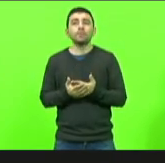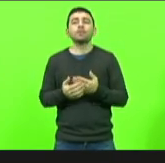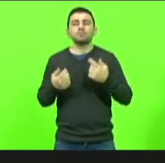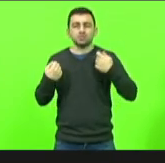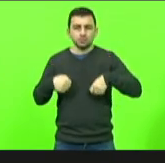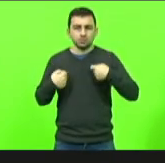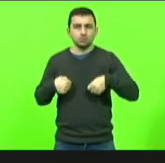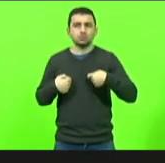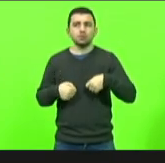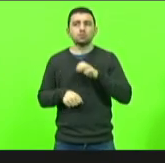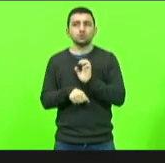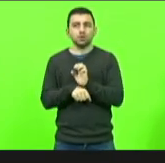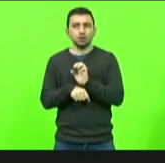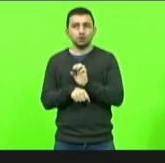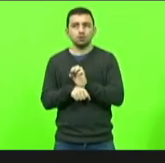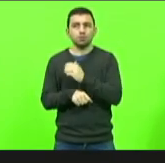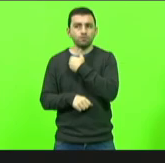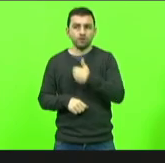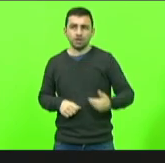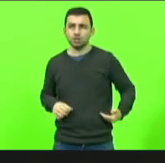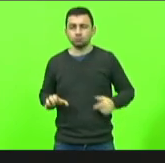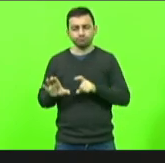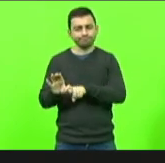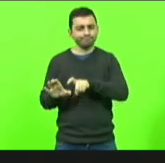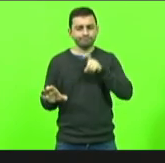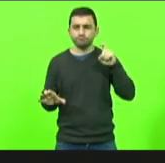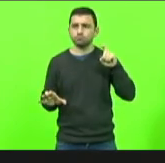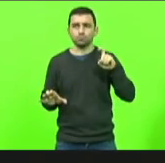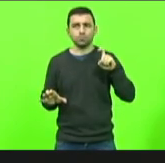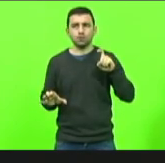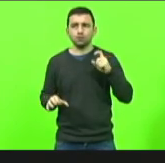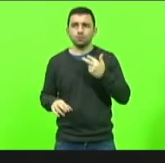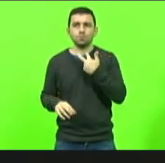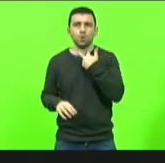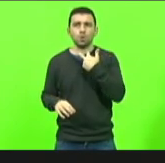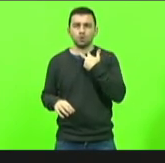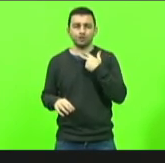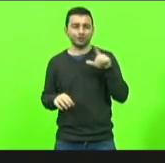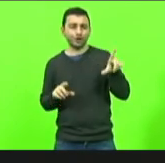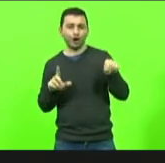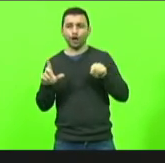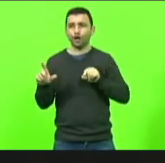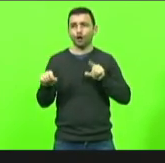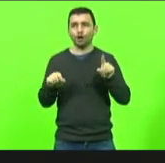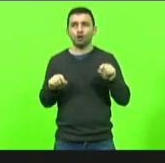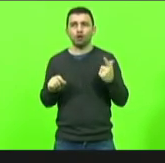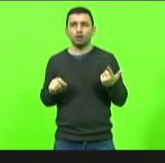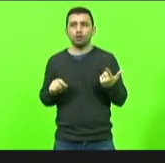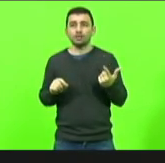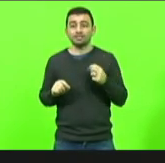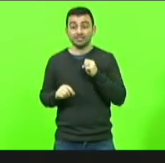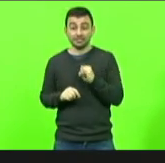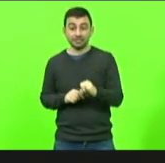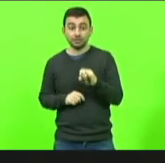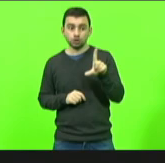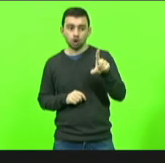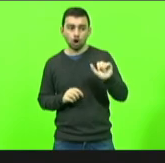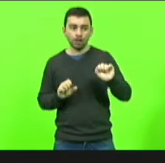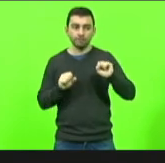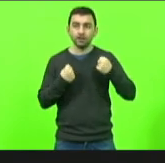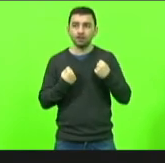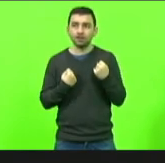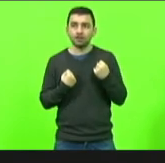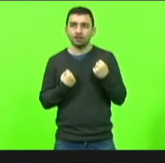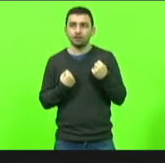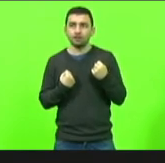o máximo a sua independência ele não pode escolher lápis porque a hora que ele escolhe defender um lado um